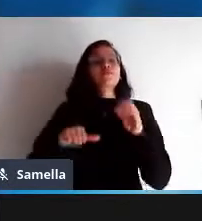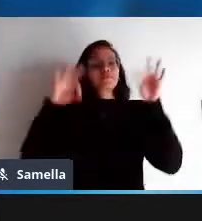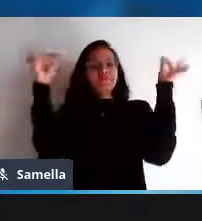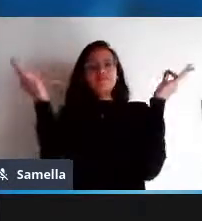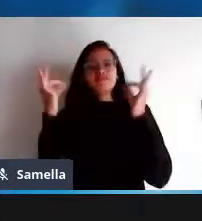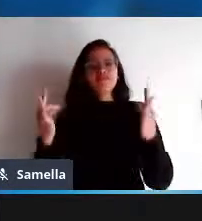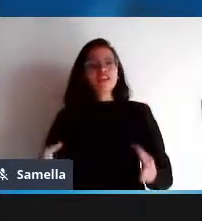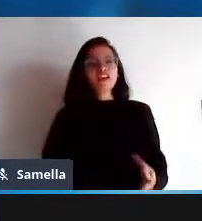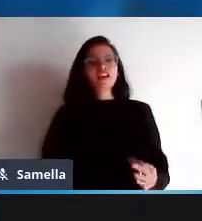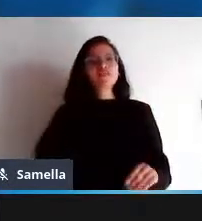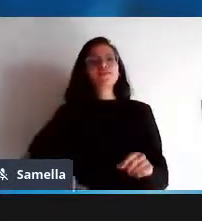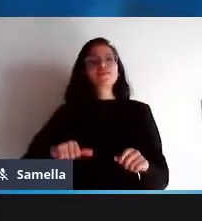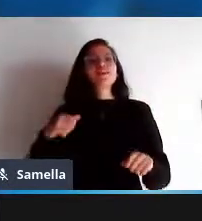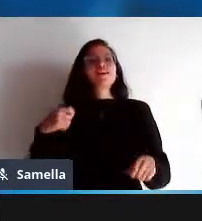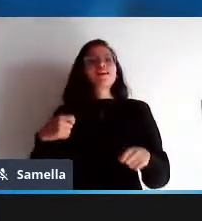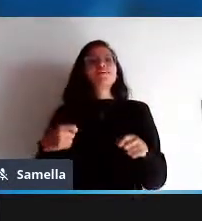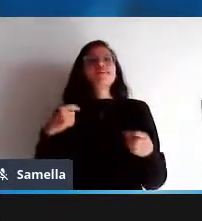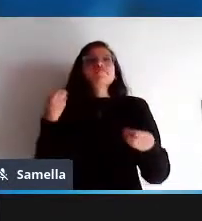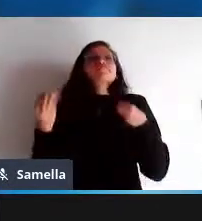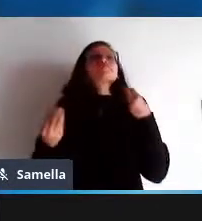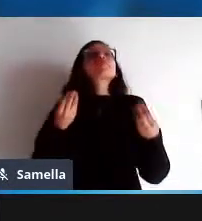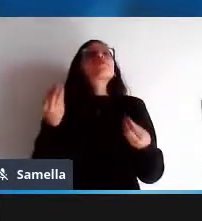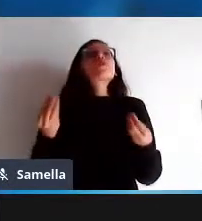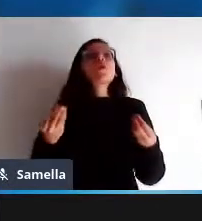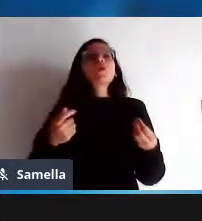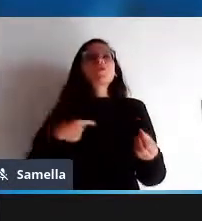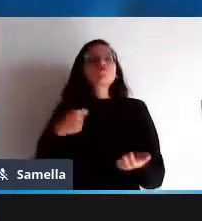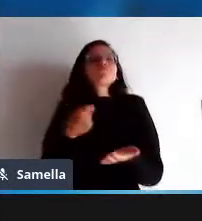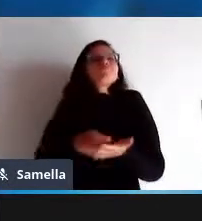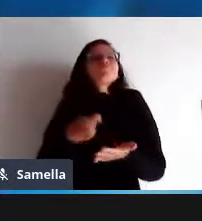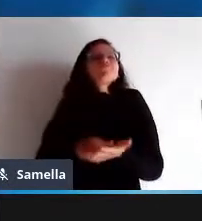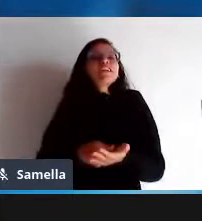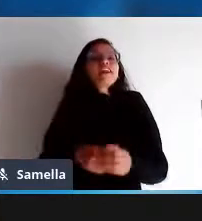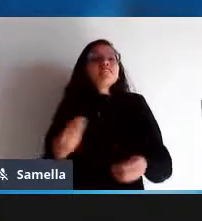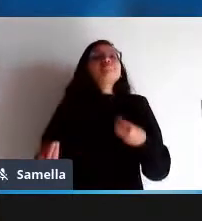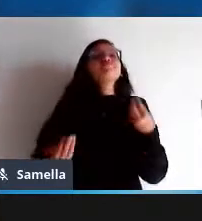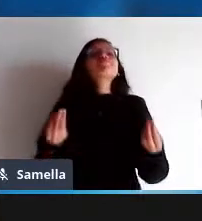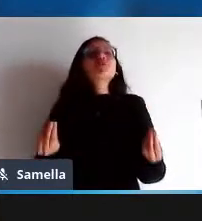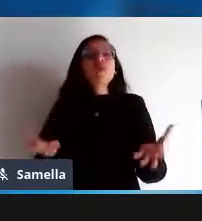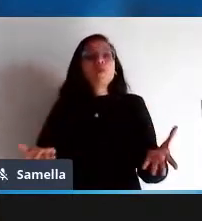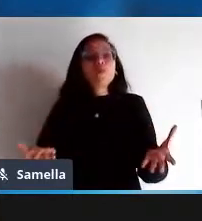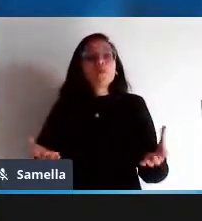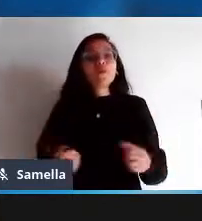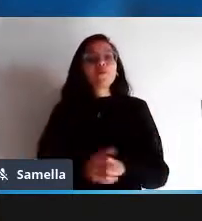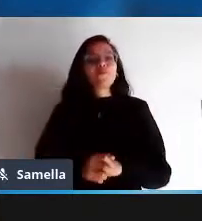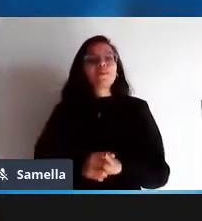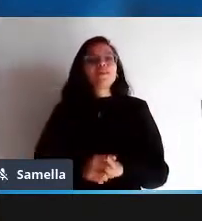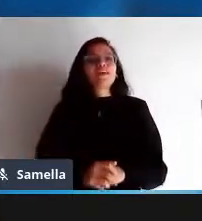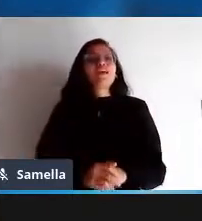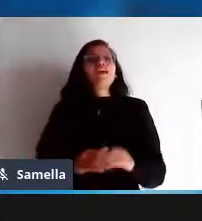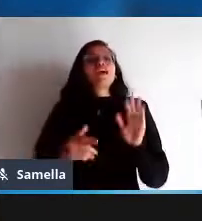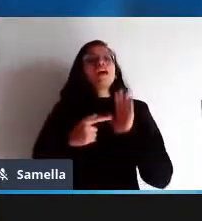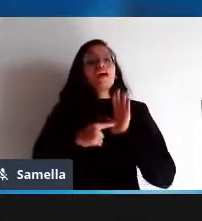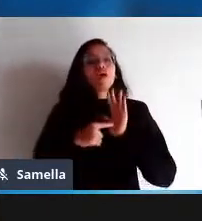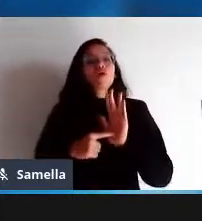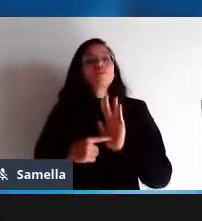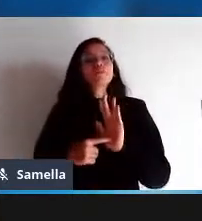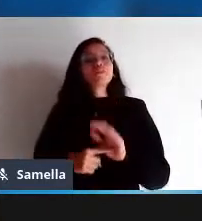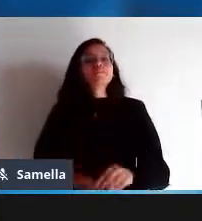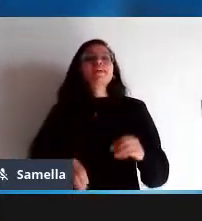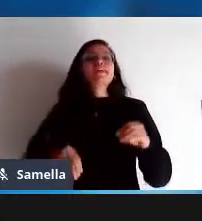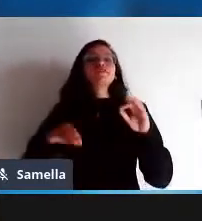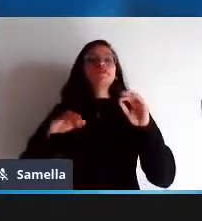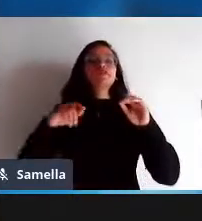até como ele é financiado mantido essas coisas todas então é um modelo de desenvolvimento